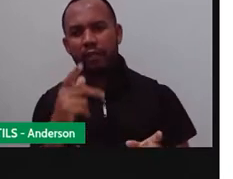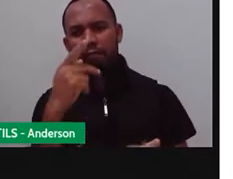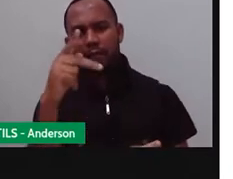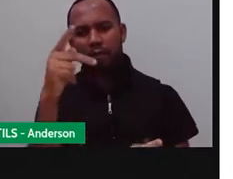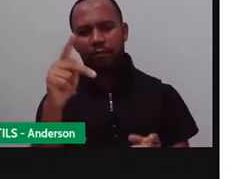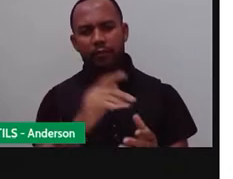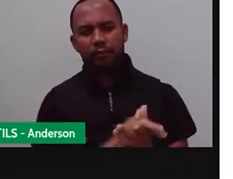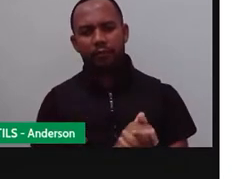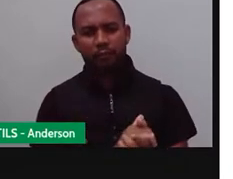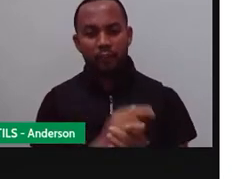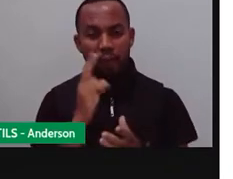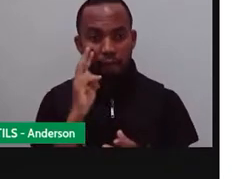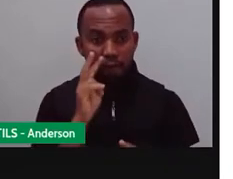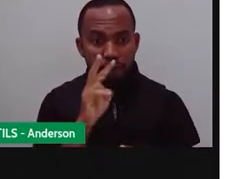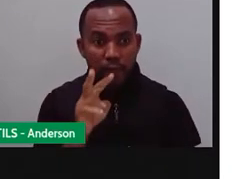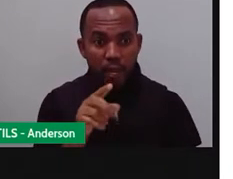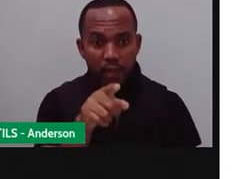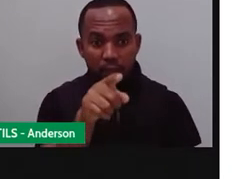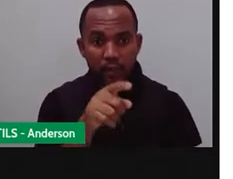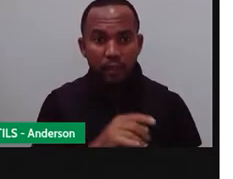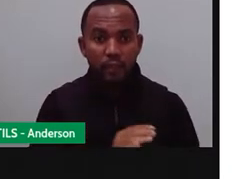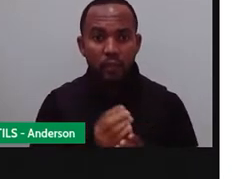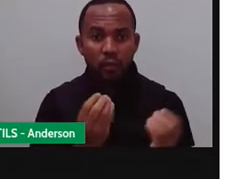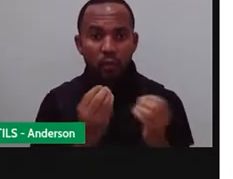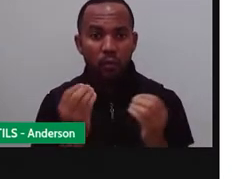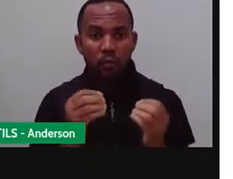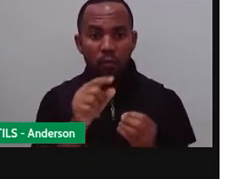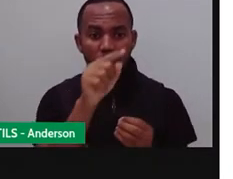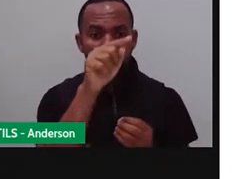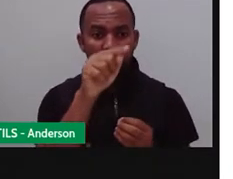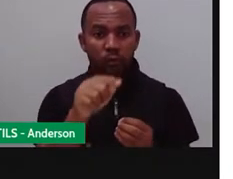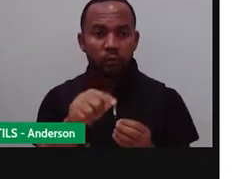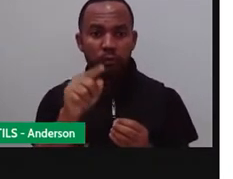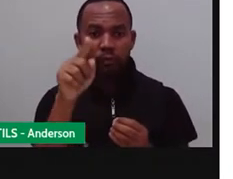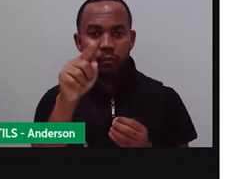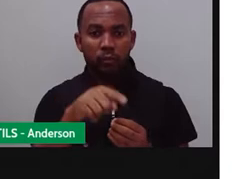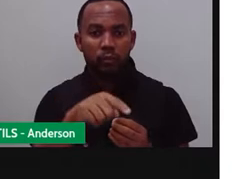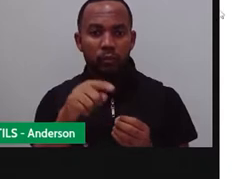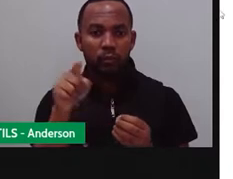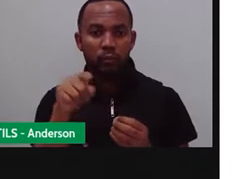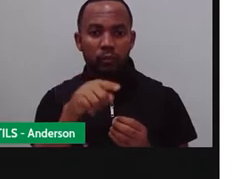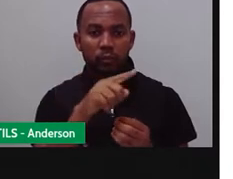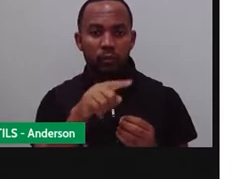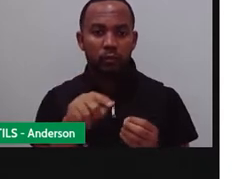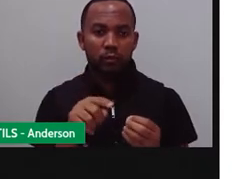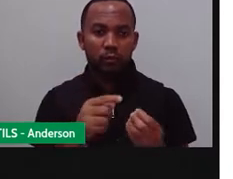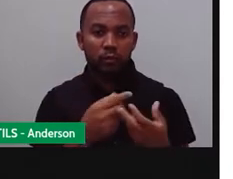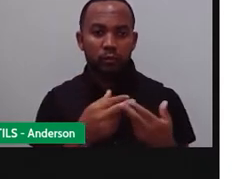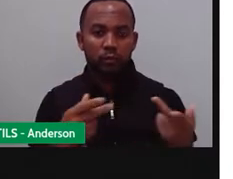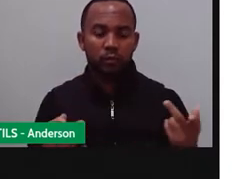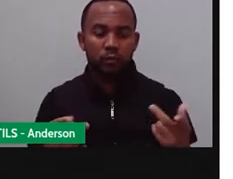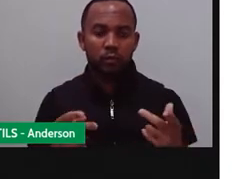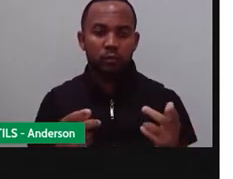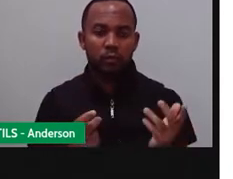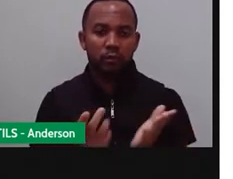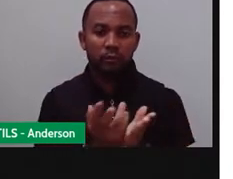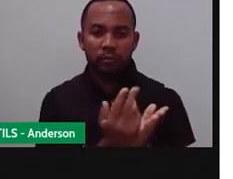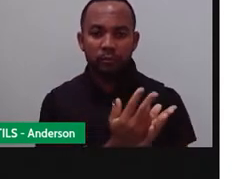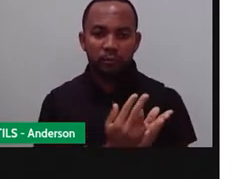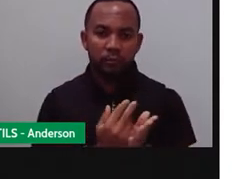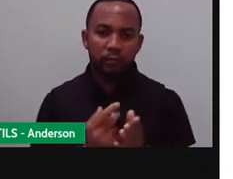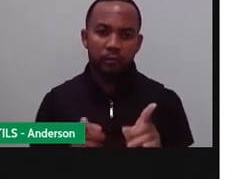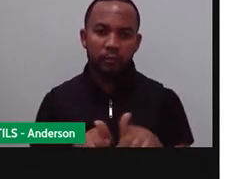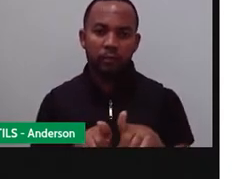Então, se a gente olhar isso daqui, Ó, olha aqui os formatos, né? De coisas que, ó, vão se assemelhar a triângulos, lixas, bolas.